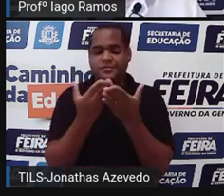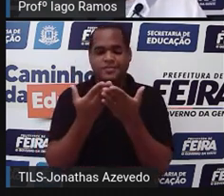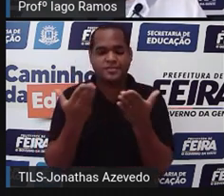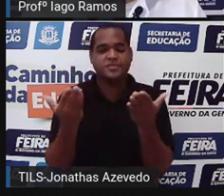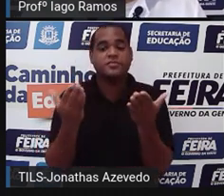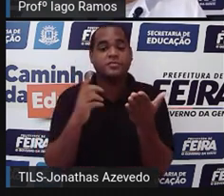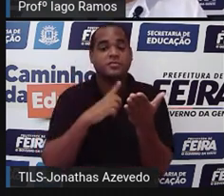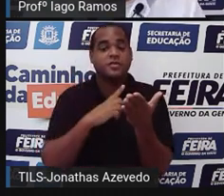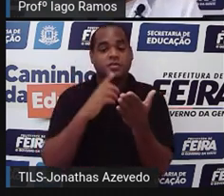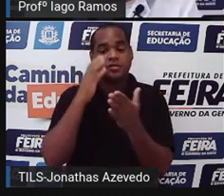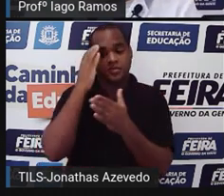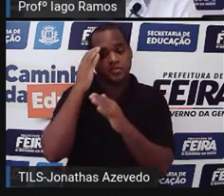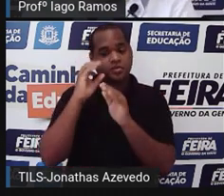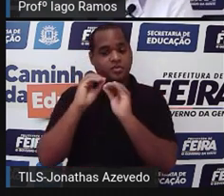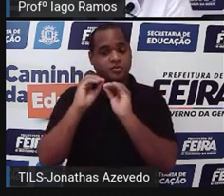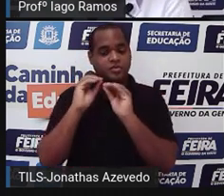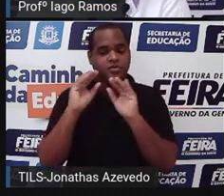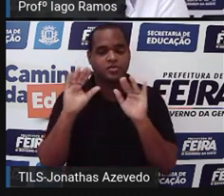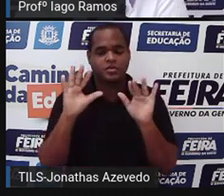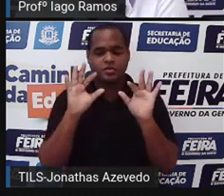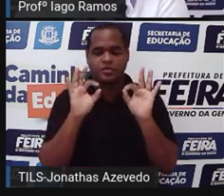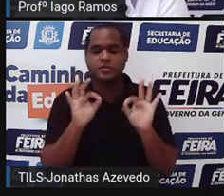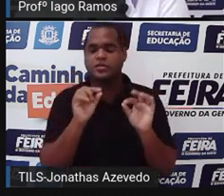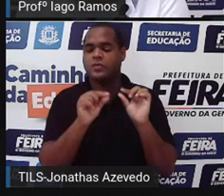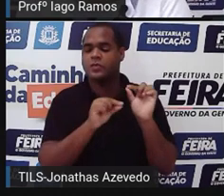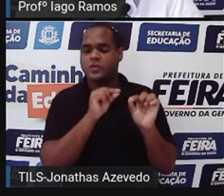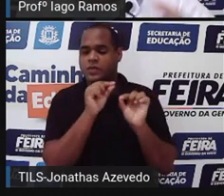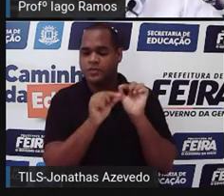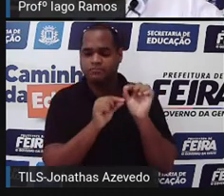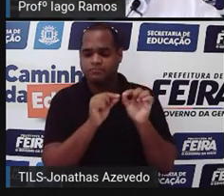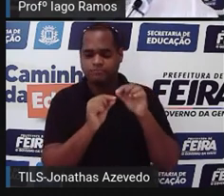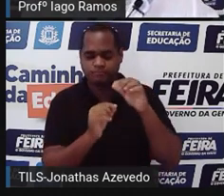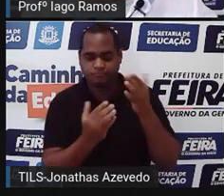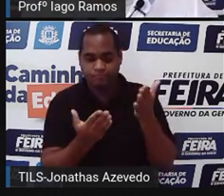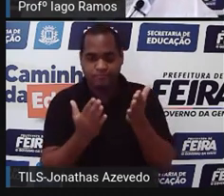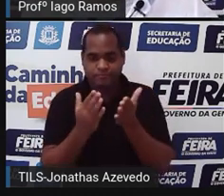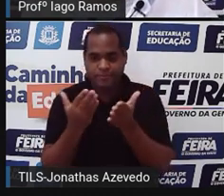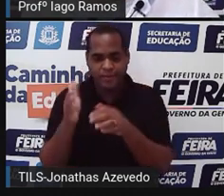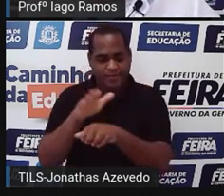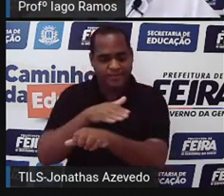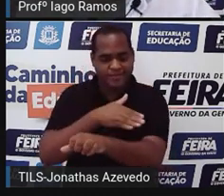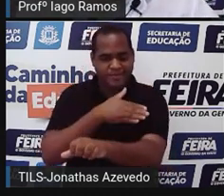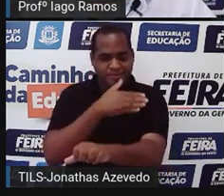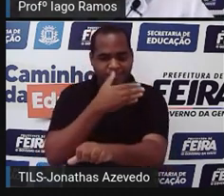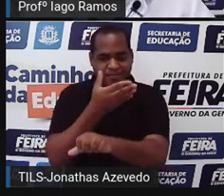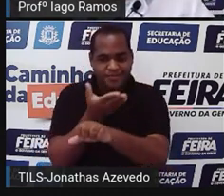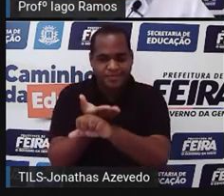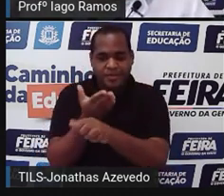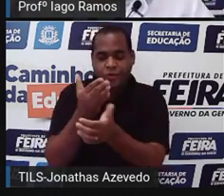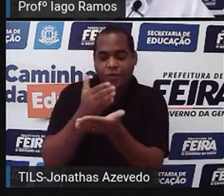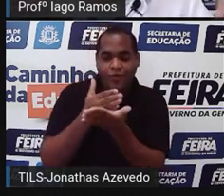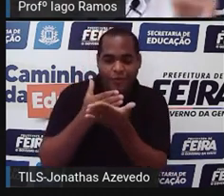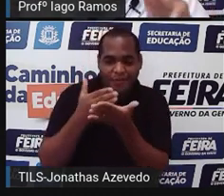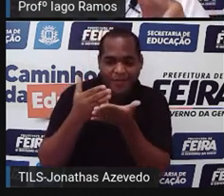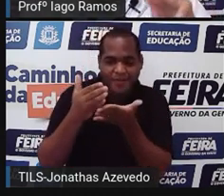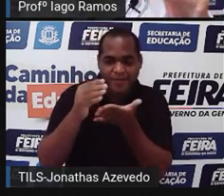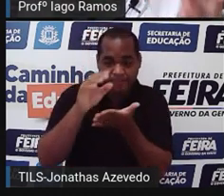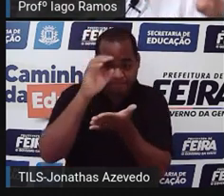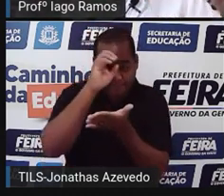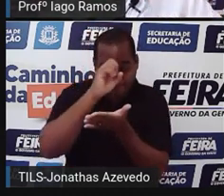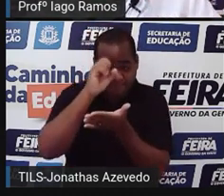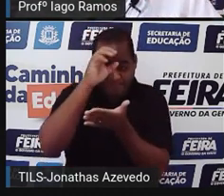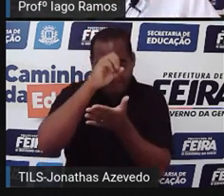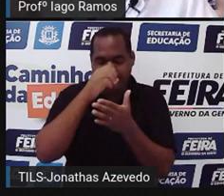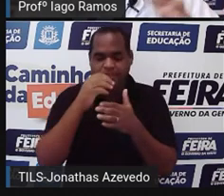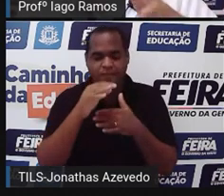você entendeu até esse momento aqui da aula, né? Do início da aula até aqui, do que a gente